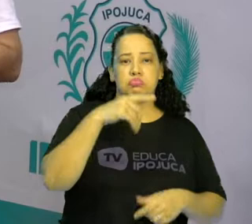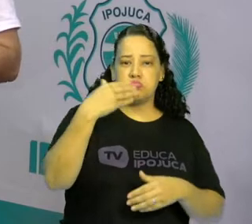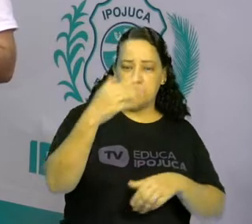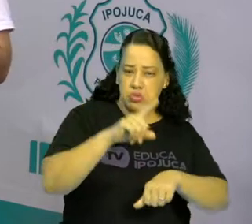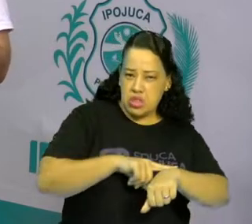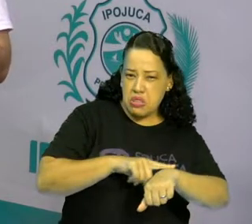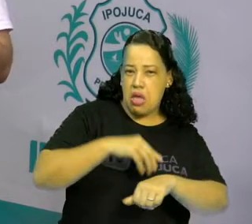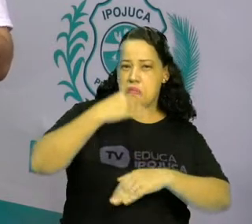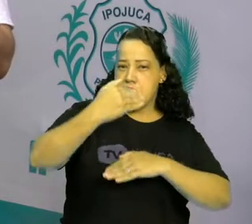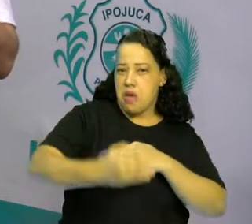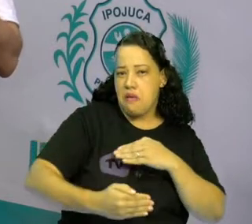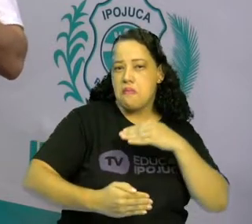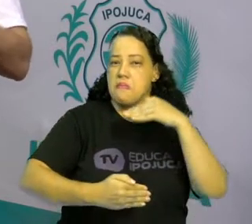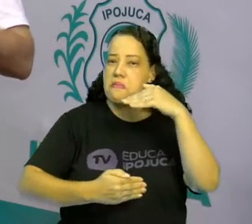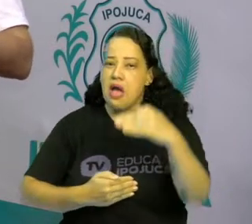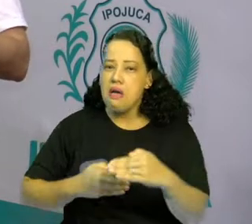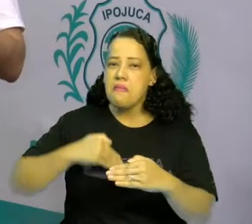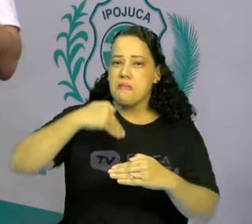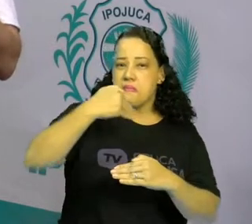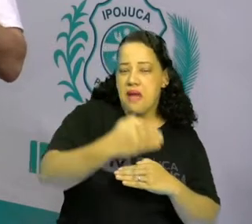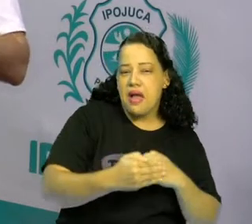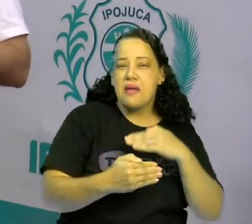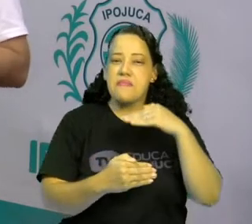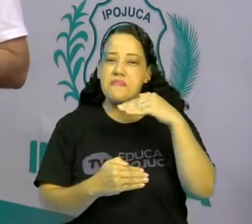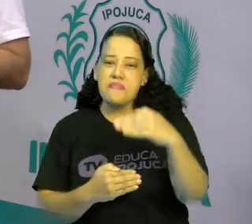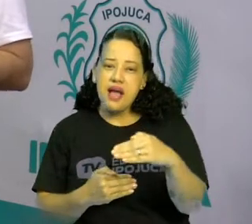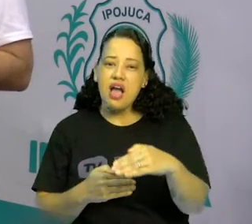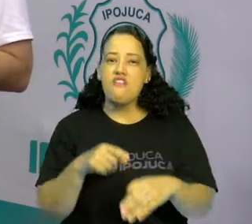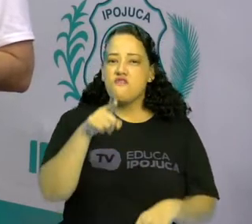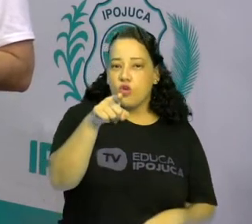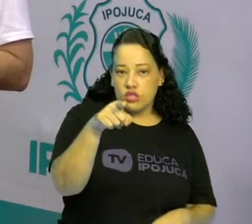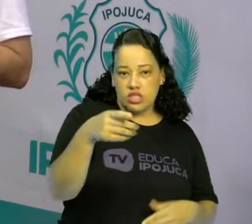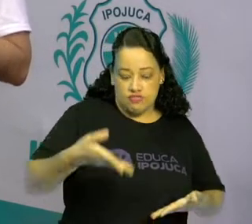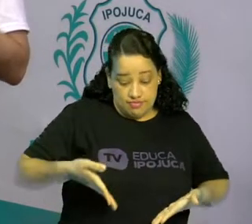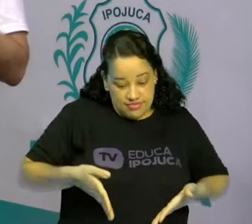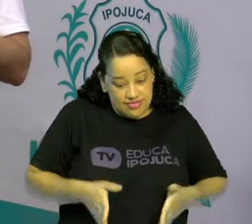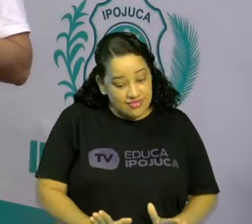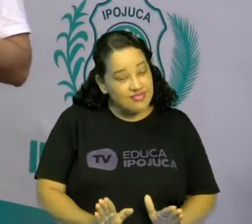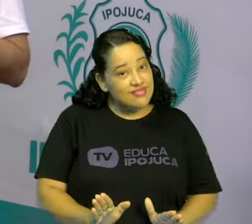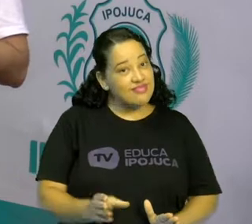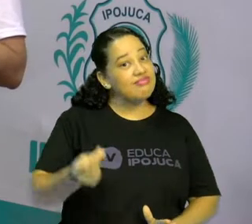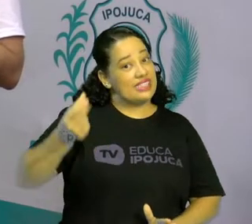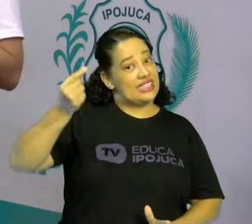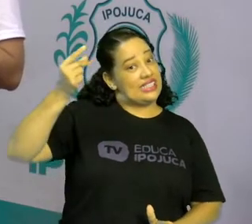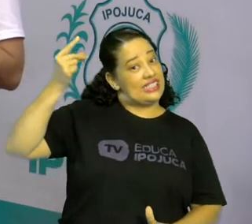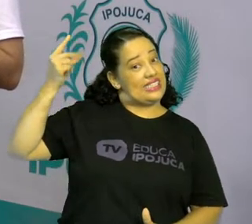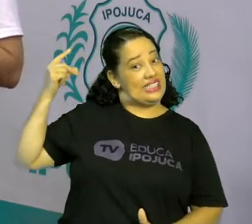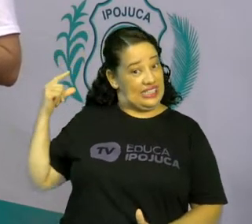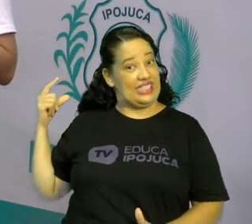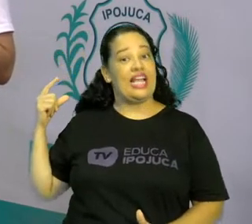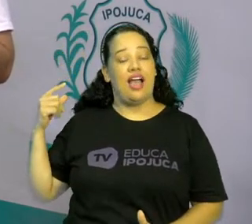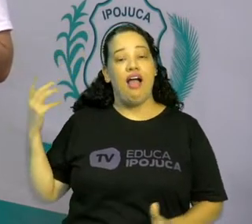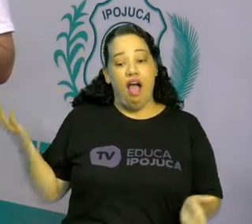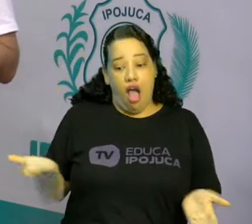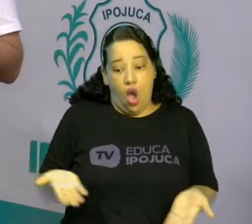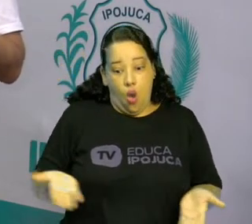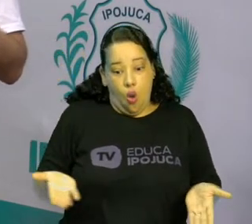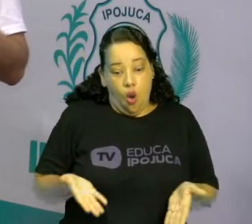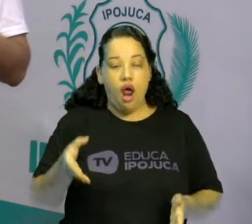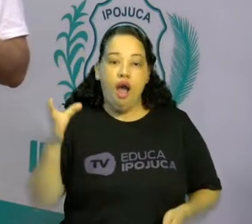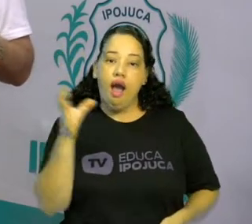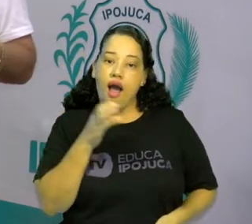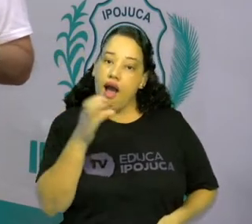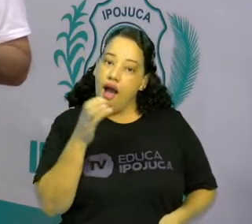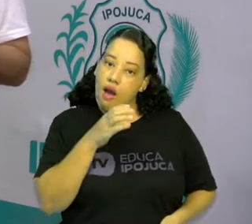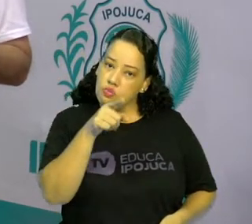passando, vai passando, desde o tempo que vocês nasceram, né? O tempo passa tão rápido e vocês hoje